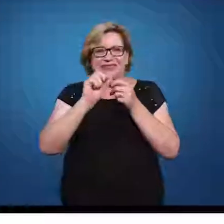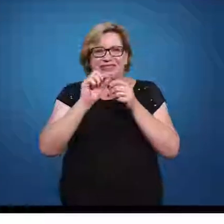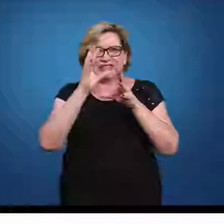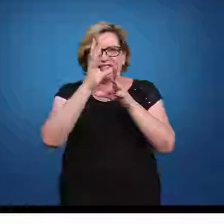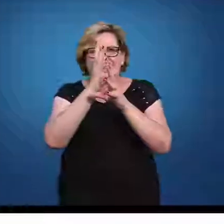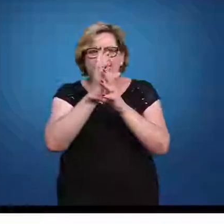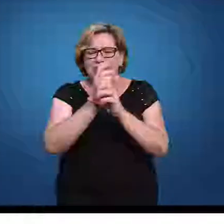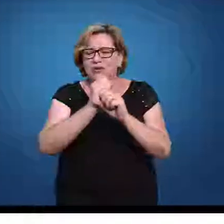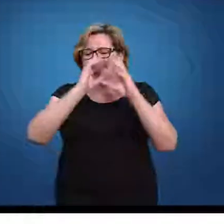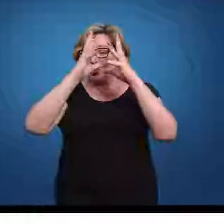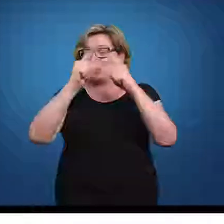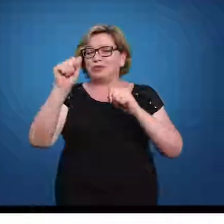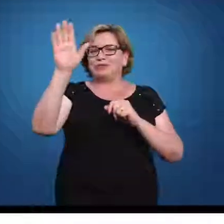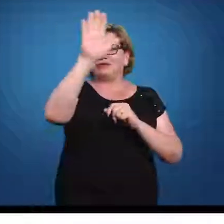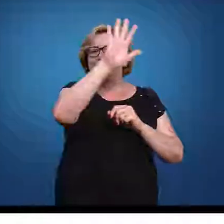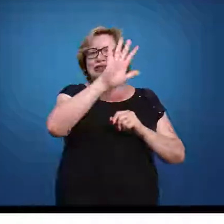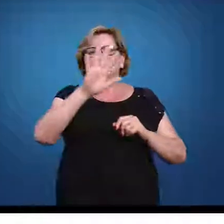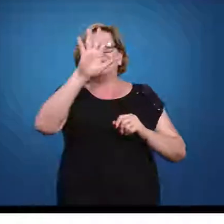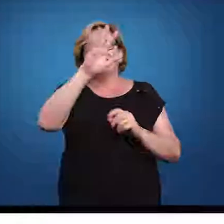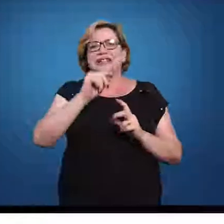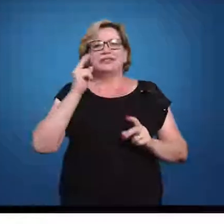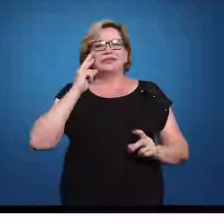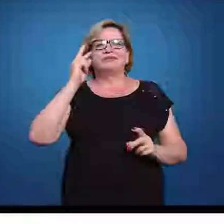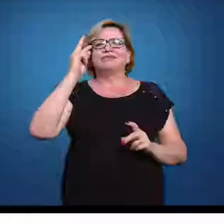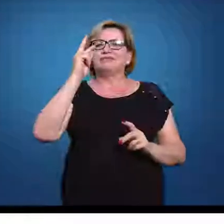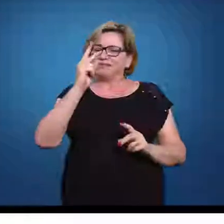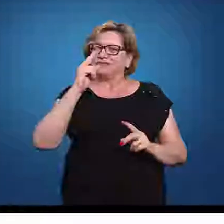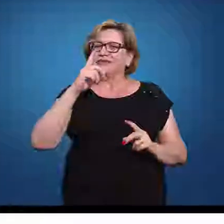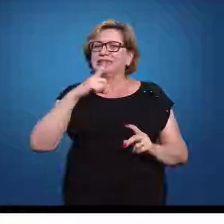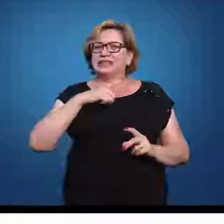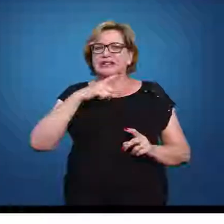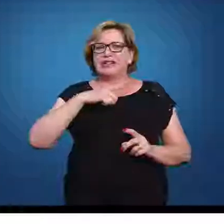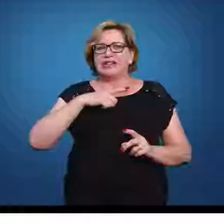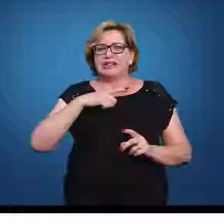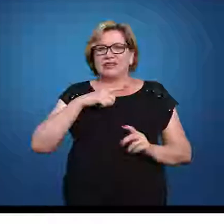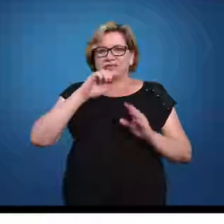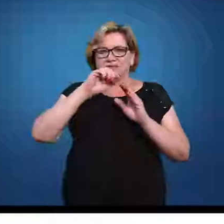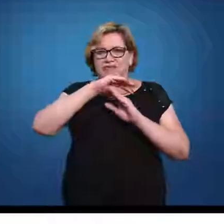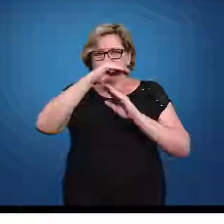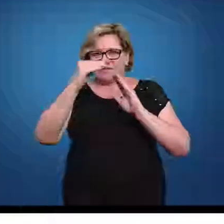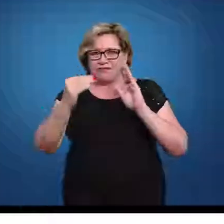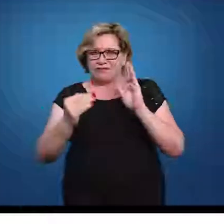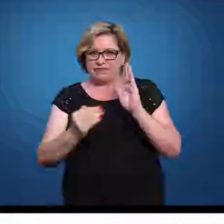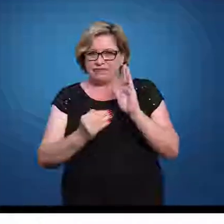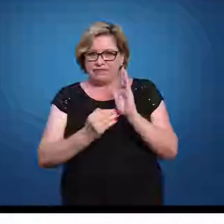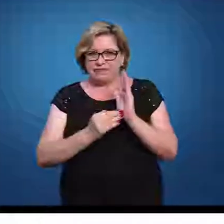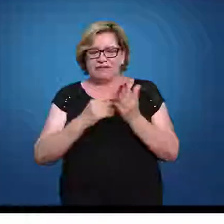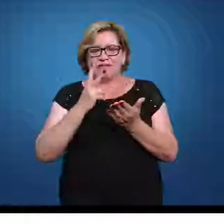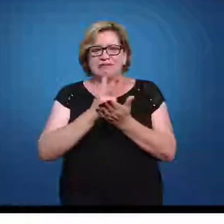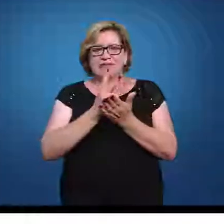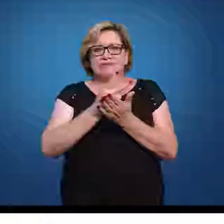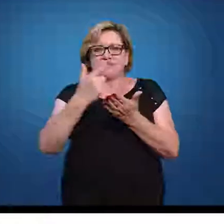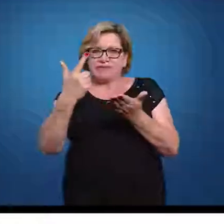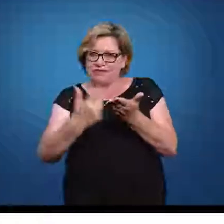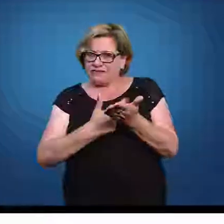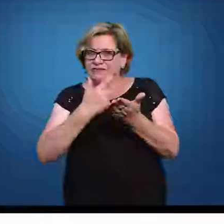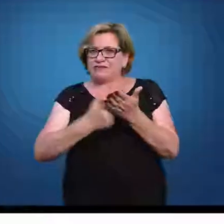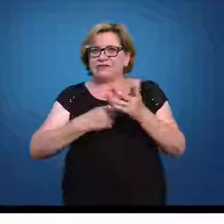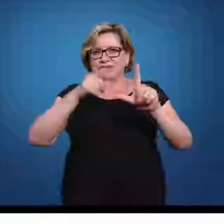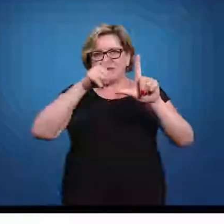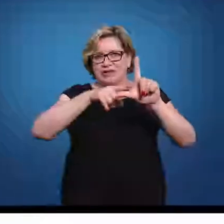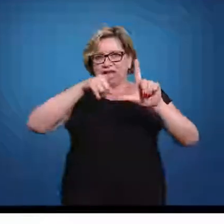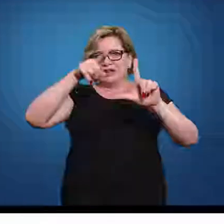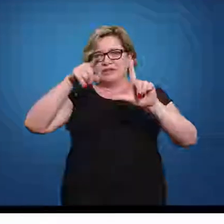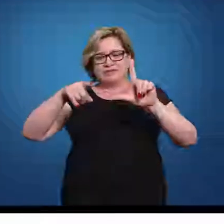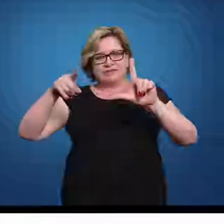calculou todas as áreas. E vocês vão encontrar no final de qualquer livro de estatística ou